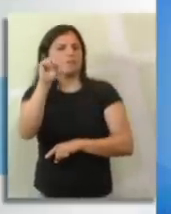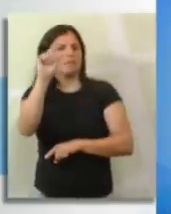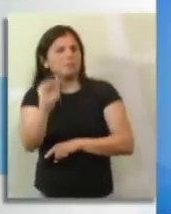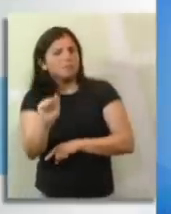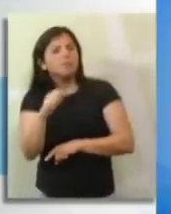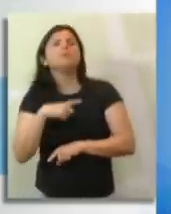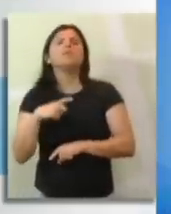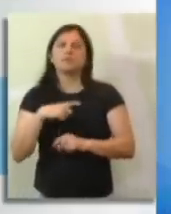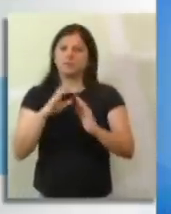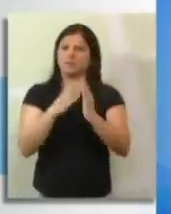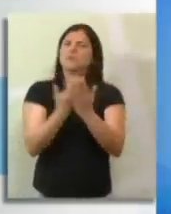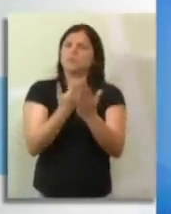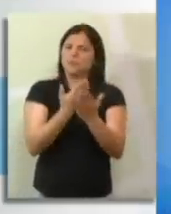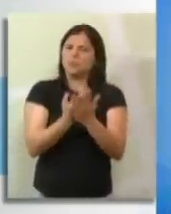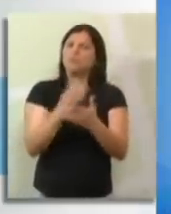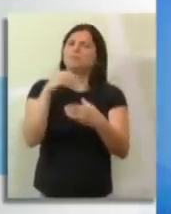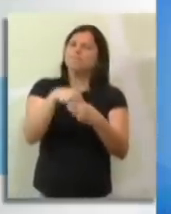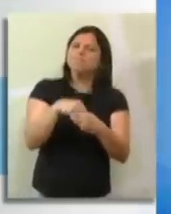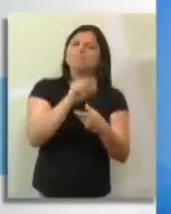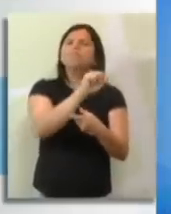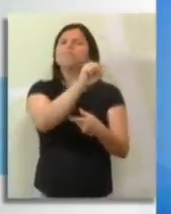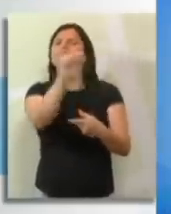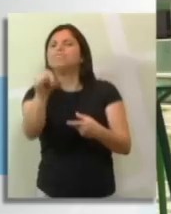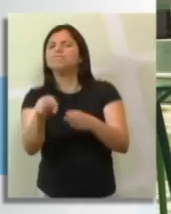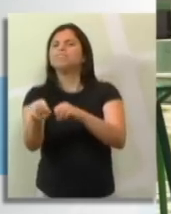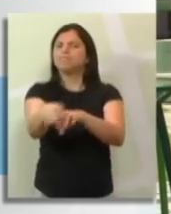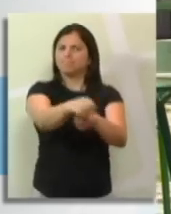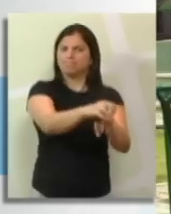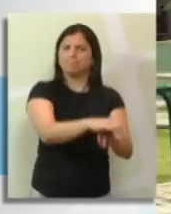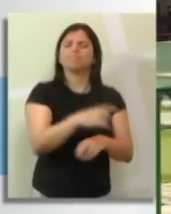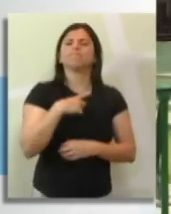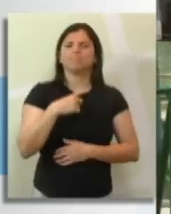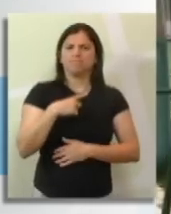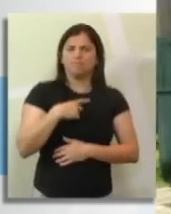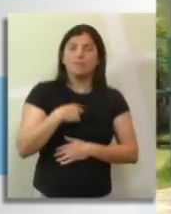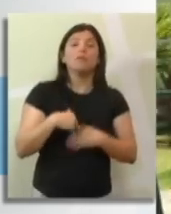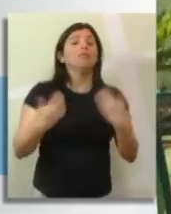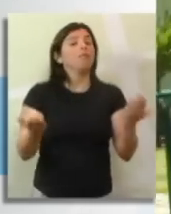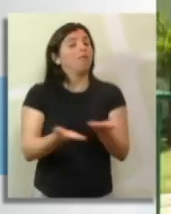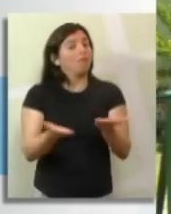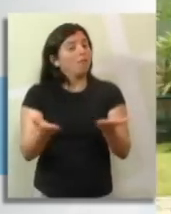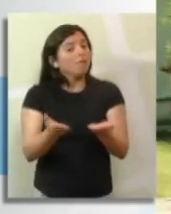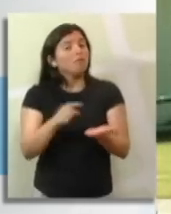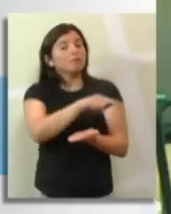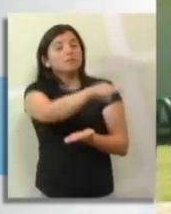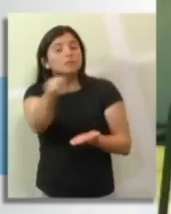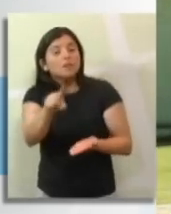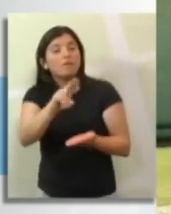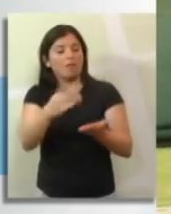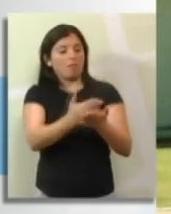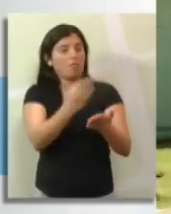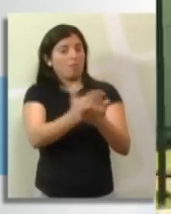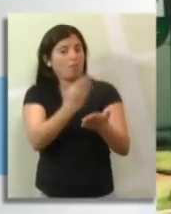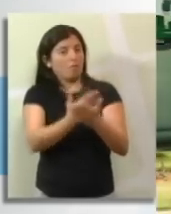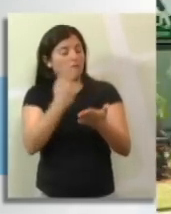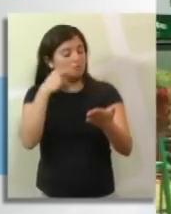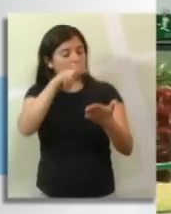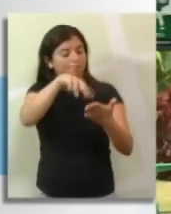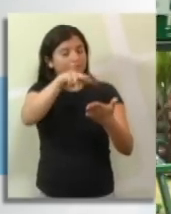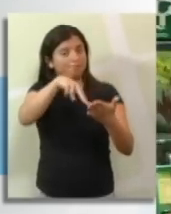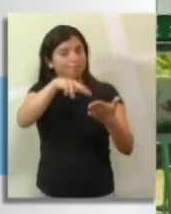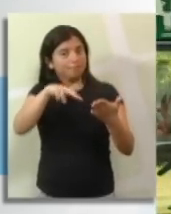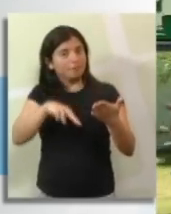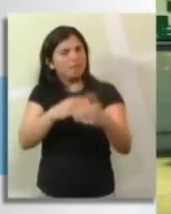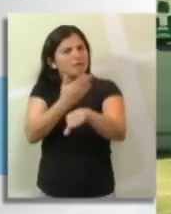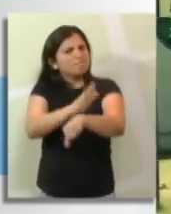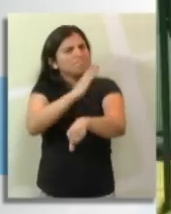utilizada por algumas escolas da sua cidade. Pronto, agora você já pode pegar o seu livro de matemática para resolver os exercícios da